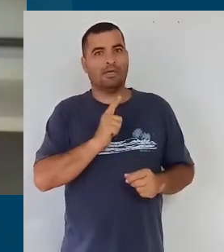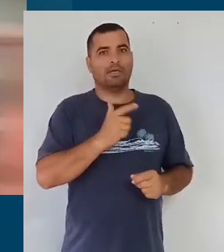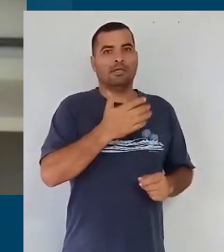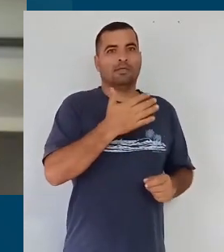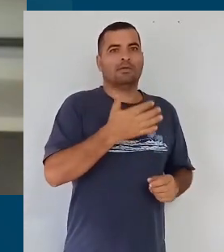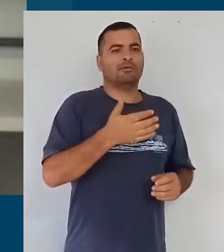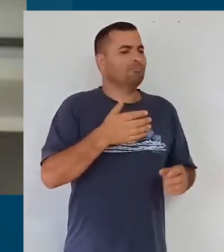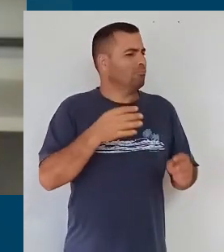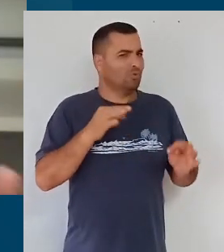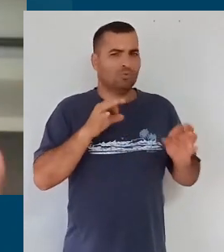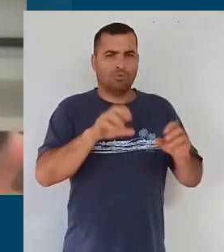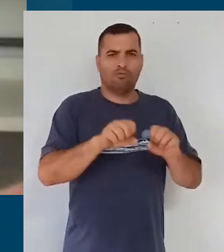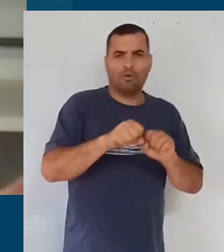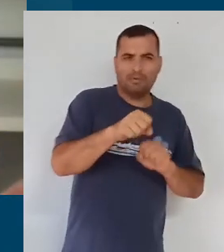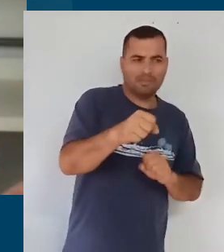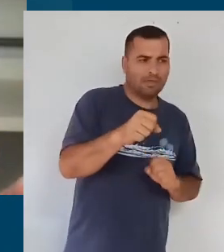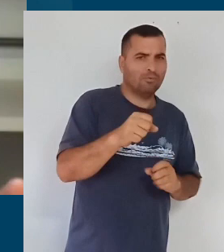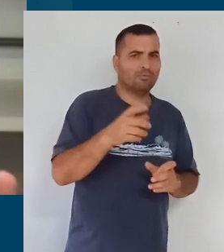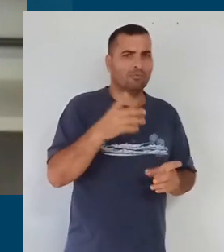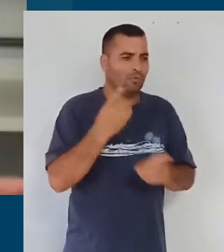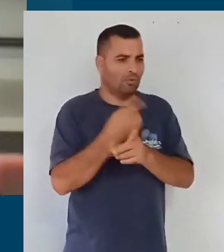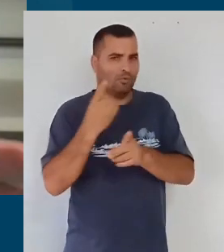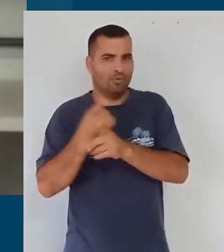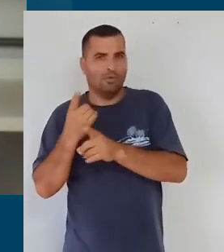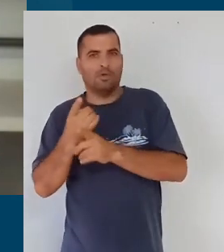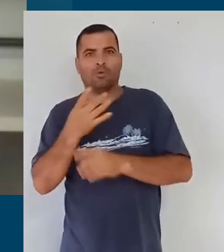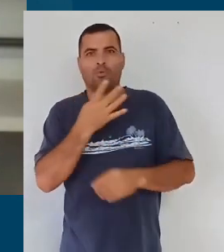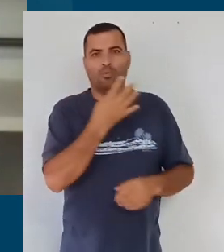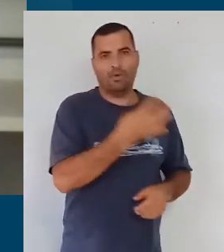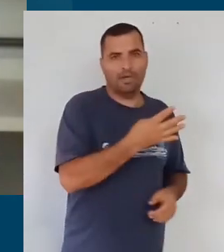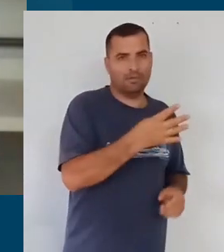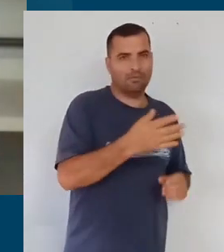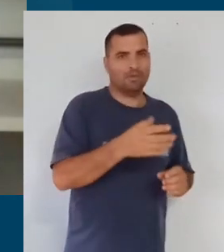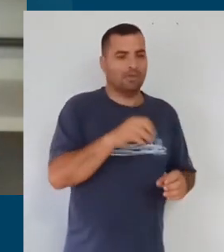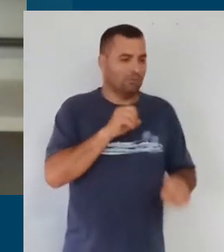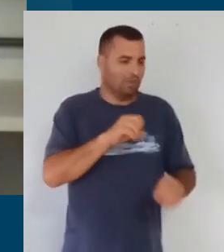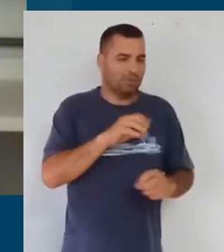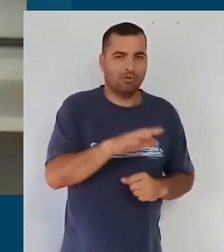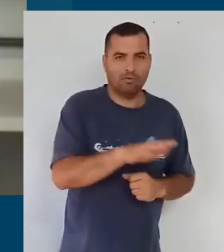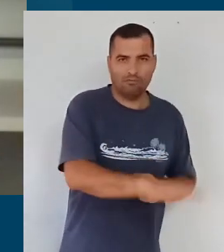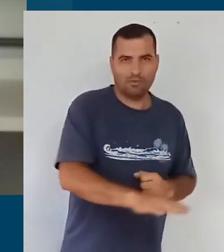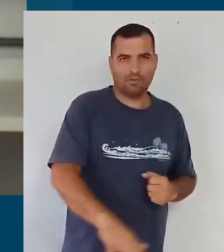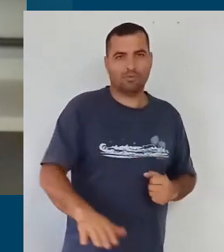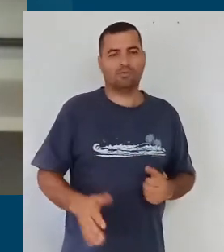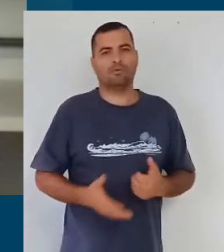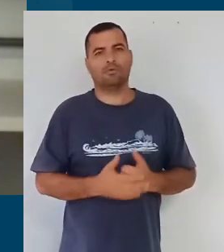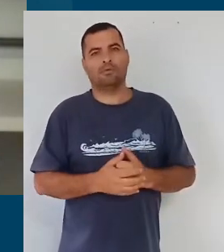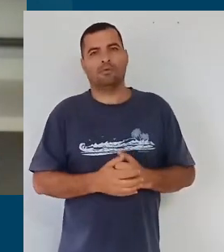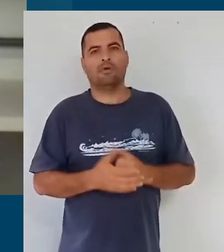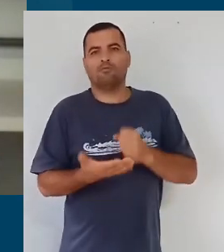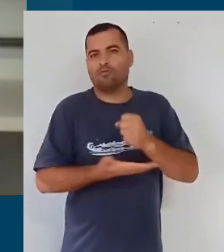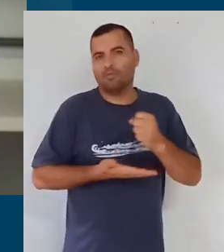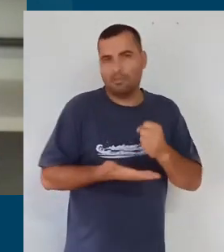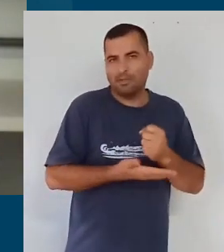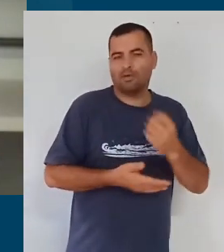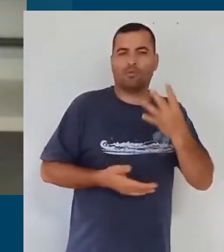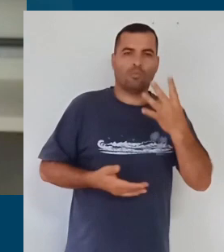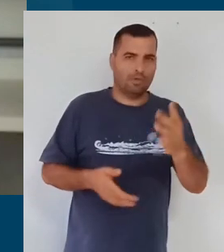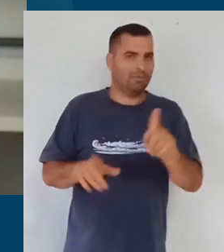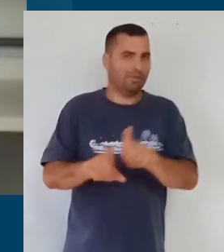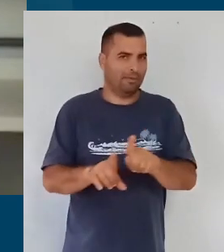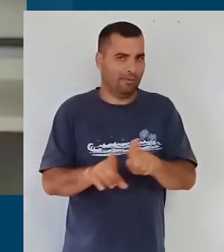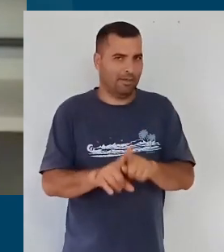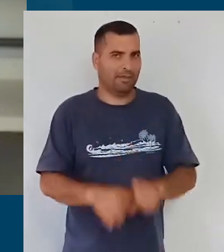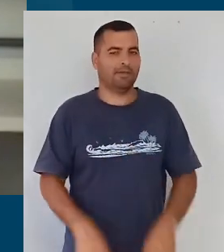as sessões formativas da educação infantil, foram quatro, até agora. Assim como do ensino fundamental, foram quatro